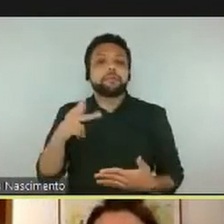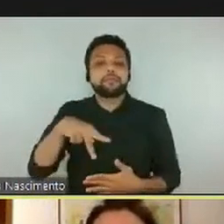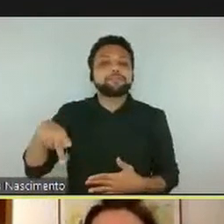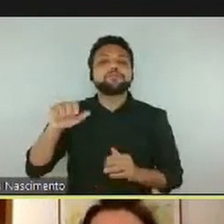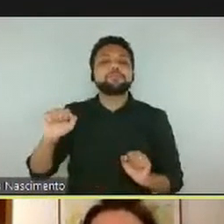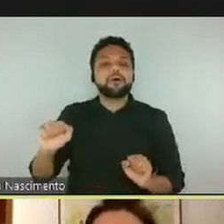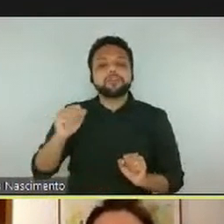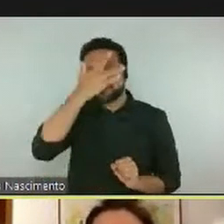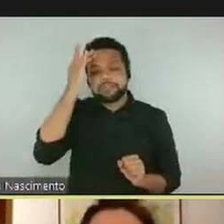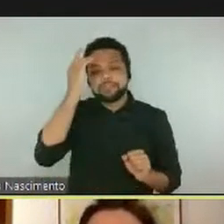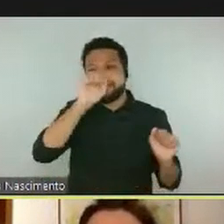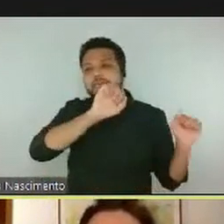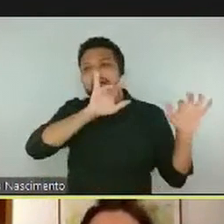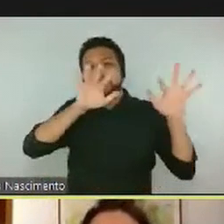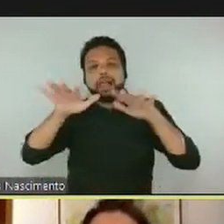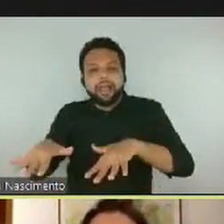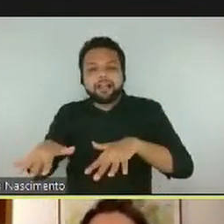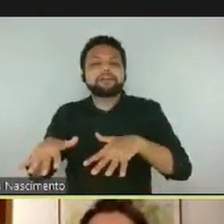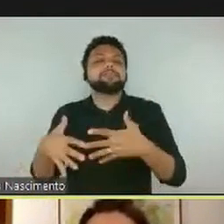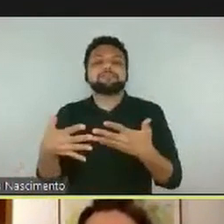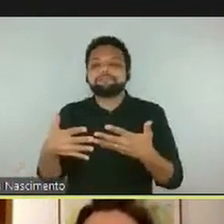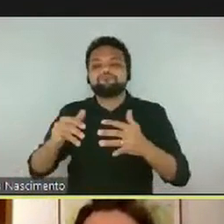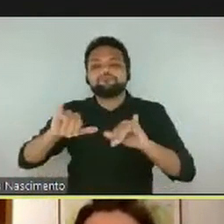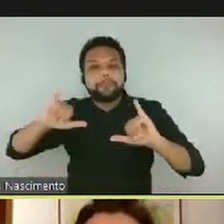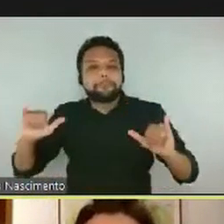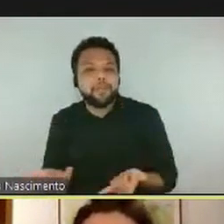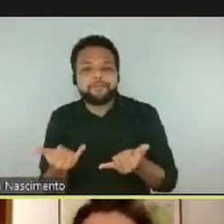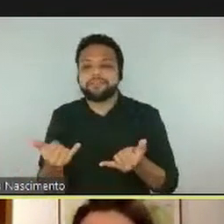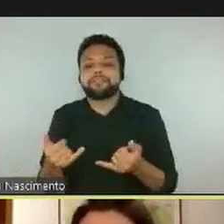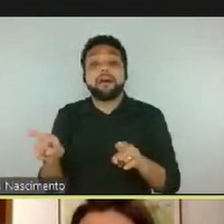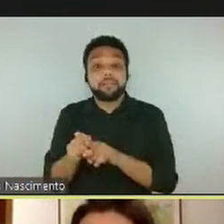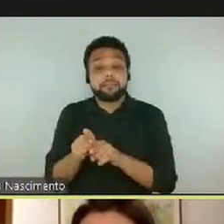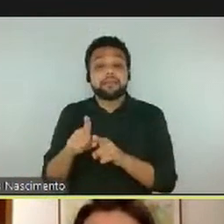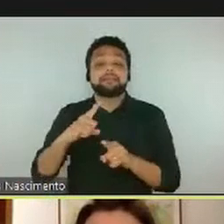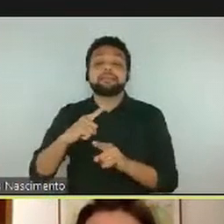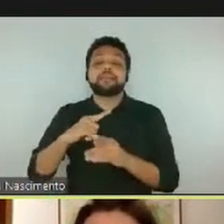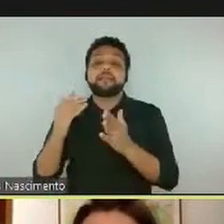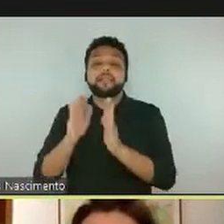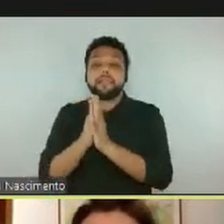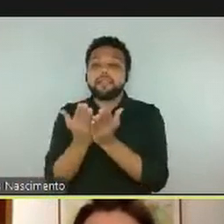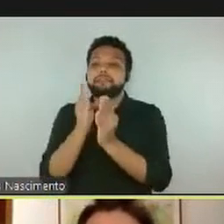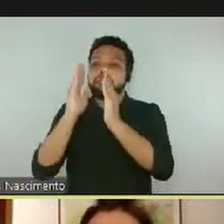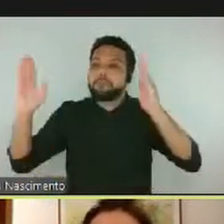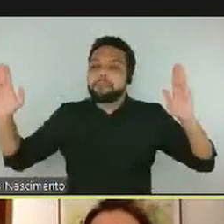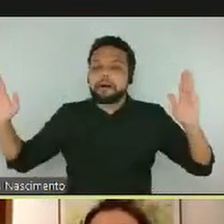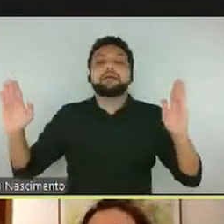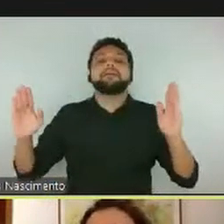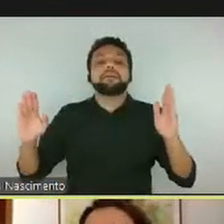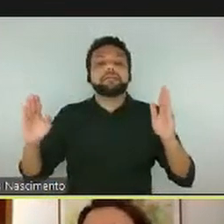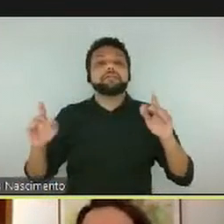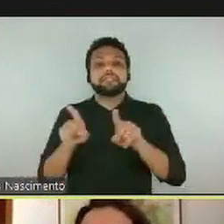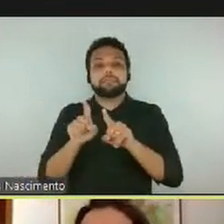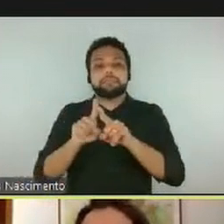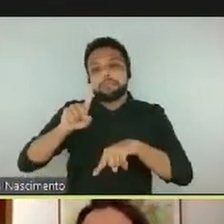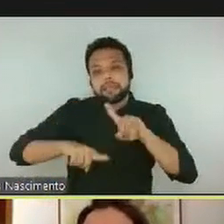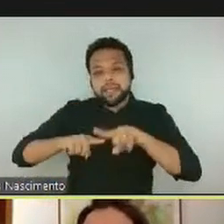os livros, os jogos, os materiais de apoio que vão sendo apresentados durante a semana vão